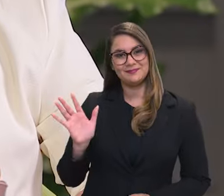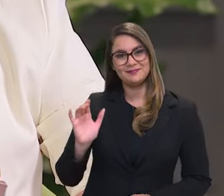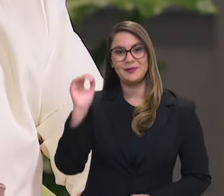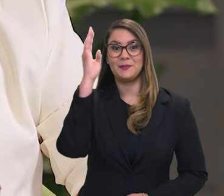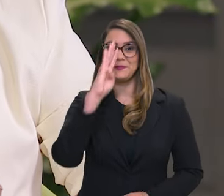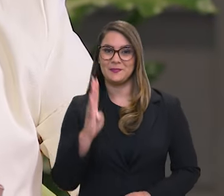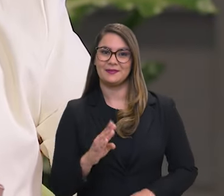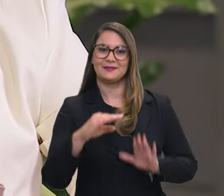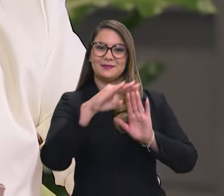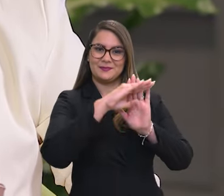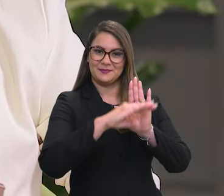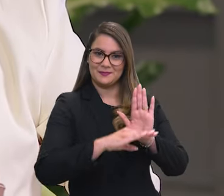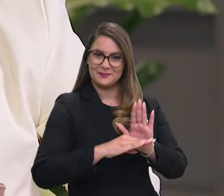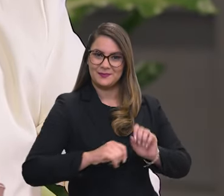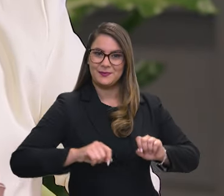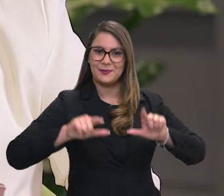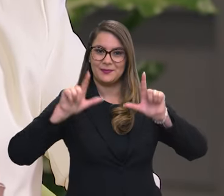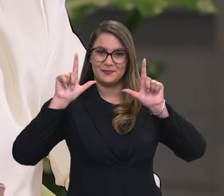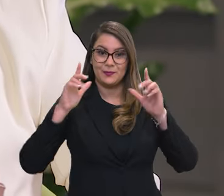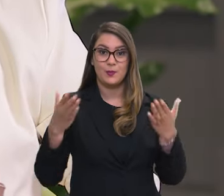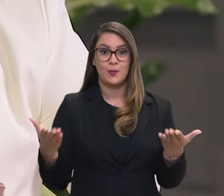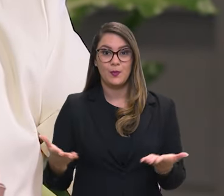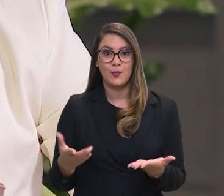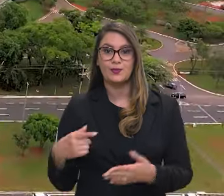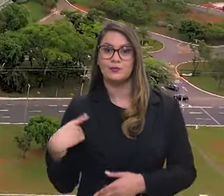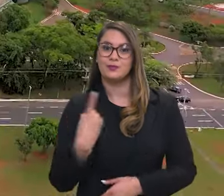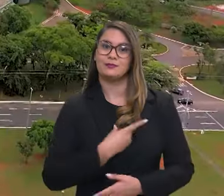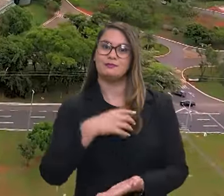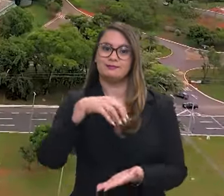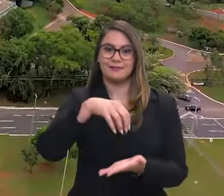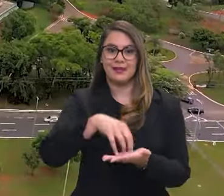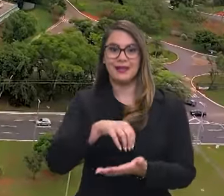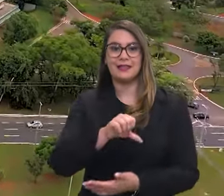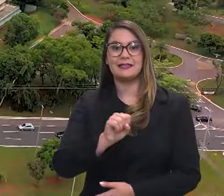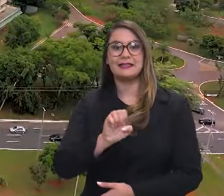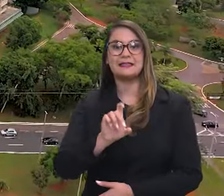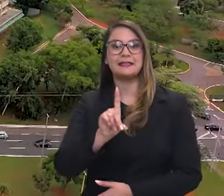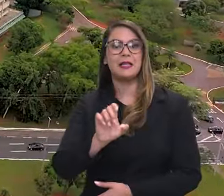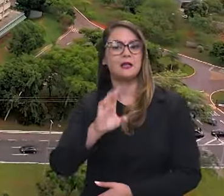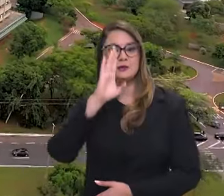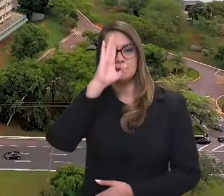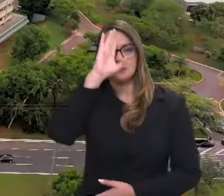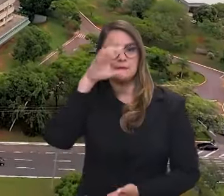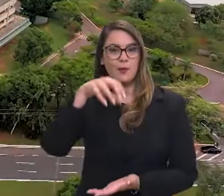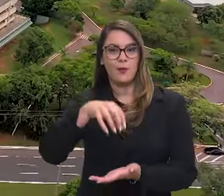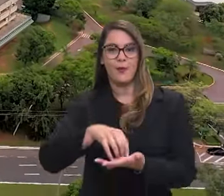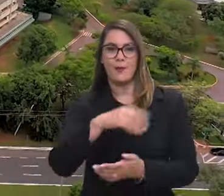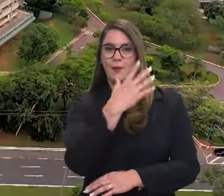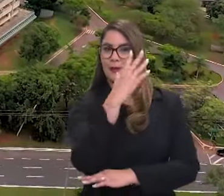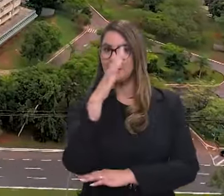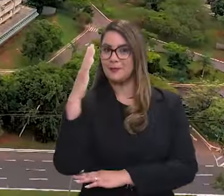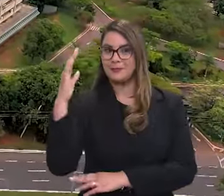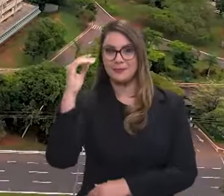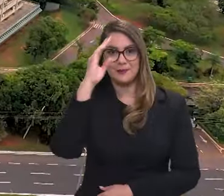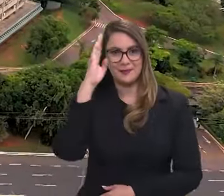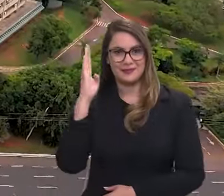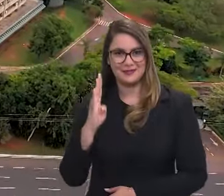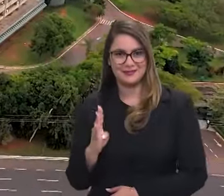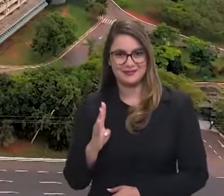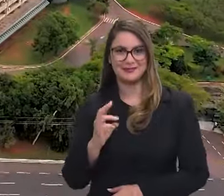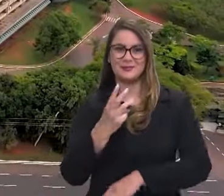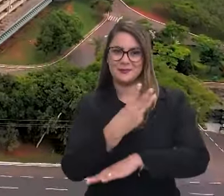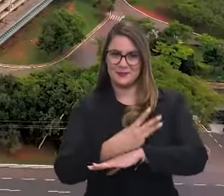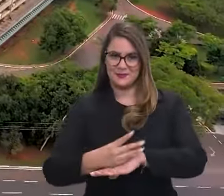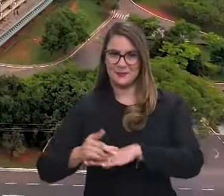Olá, Brasil em pauta no ar e hoje nós estamos na sede de um dos principais órgãos ambientais